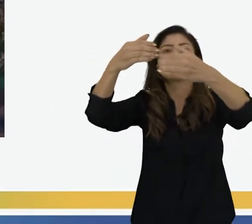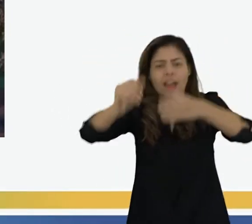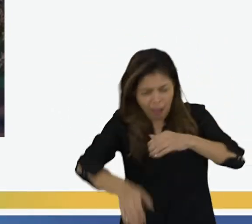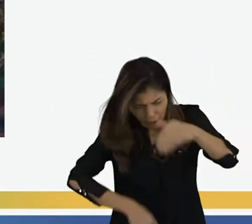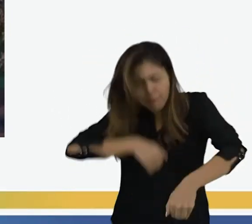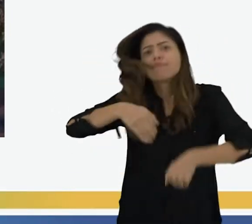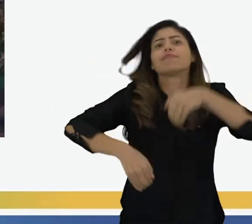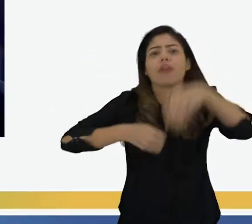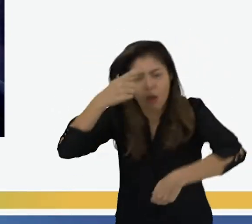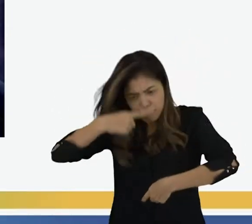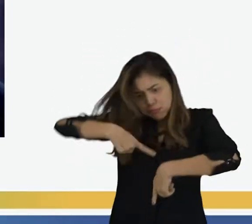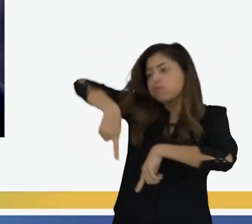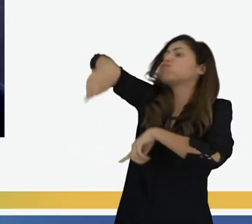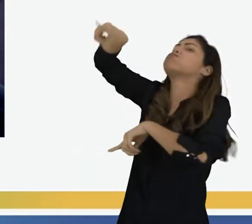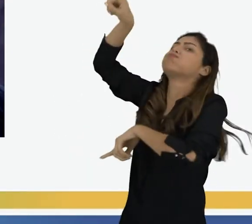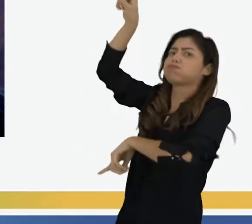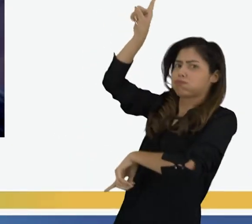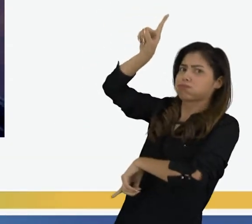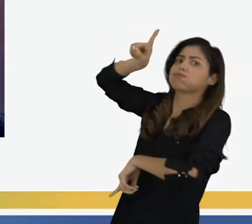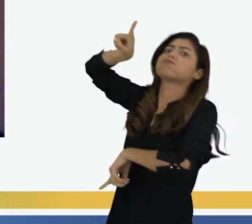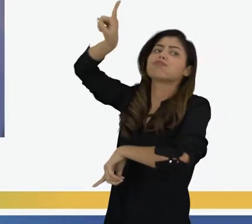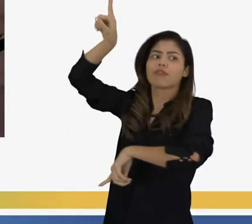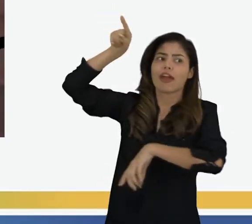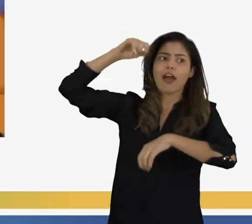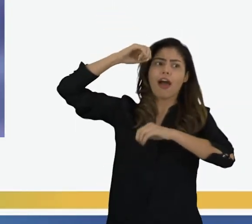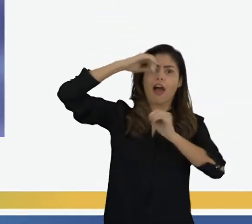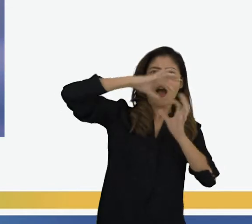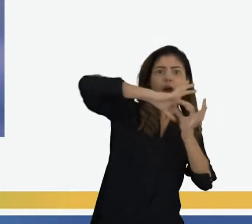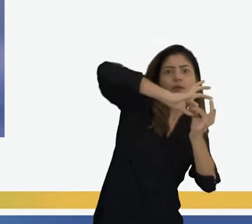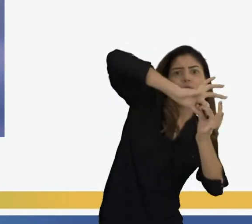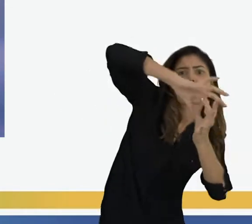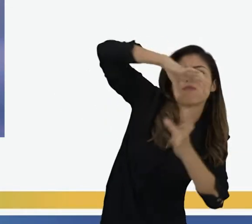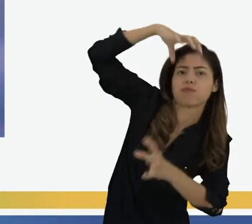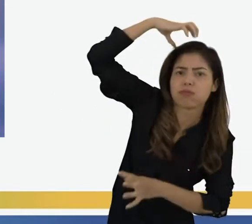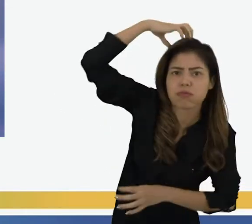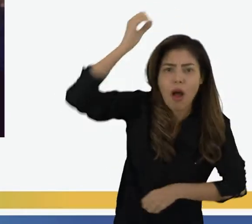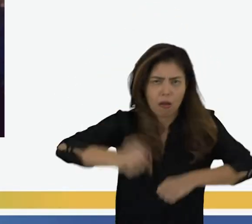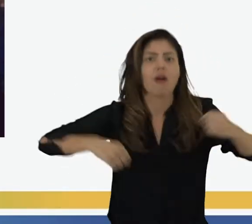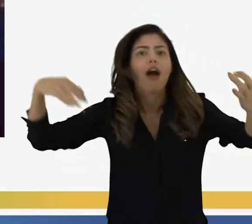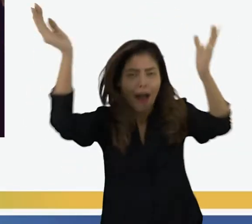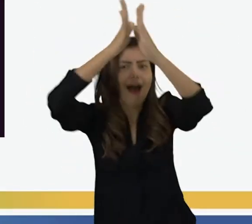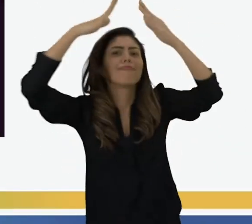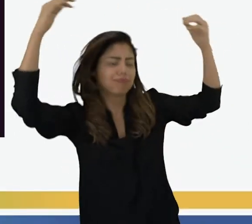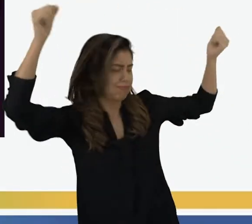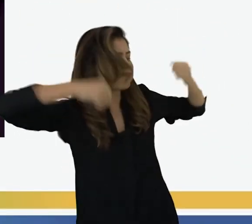É o ciclo sem fim